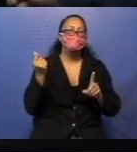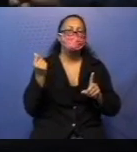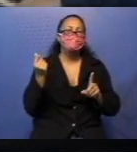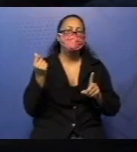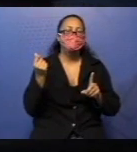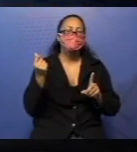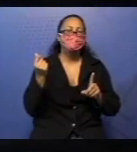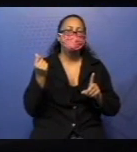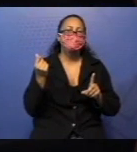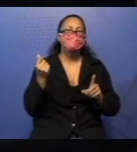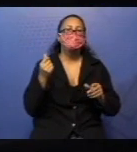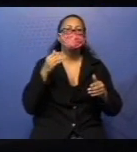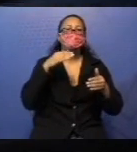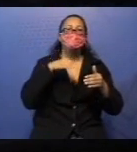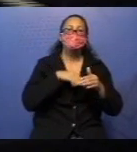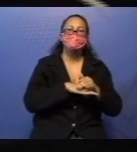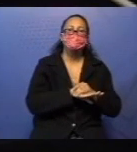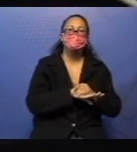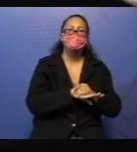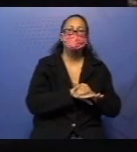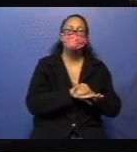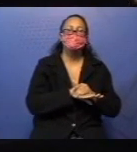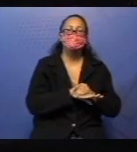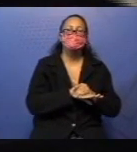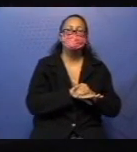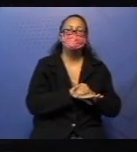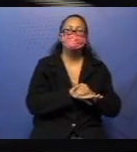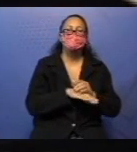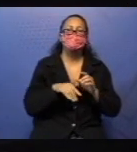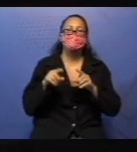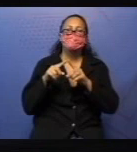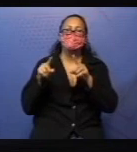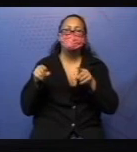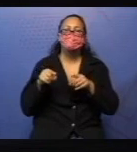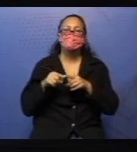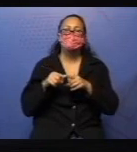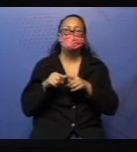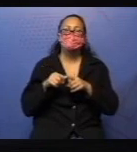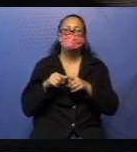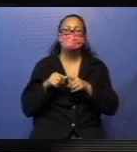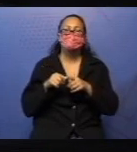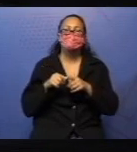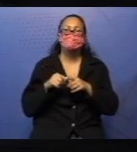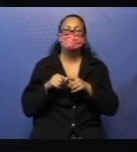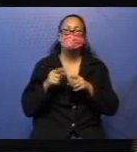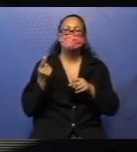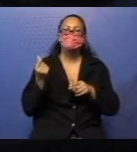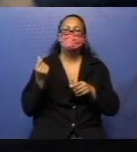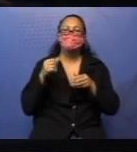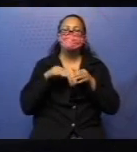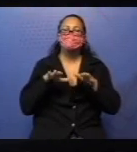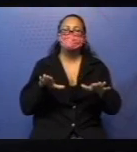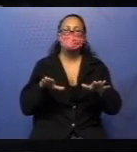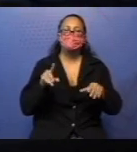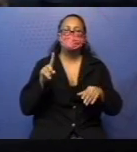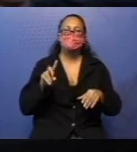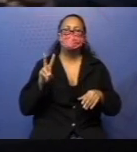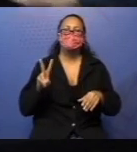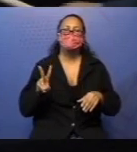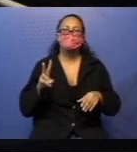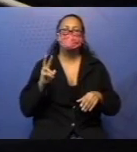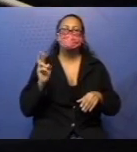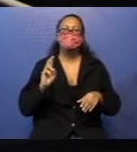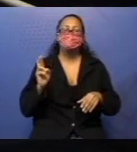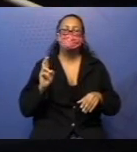De quem que eu estou falando? Da semanada. Na carteira. Ele gastou 12 reais para almoçar na